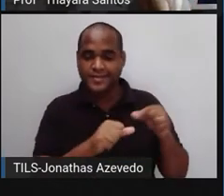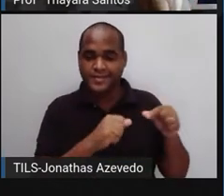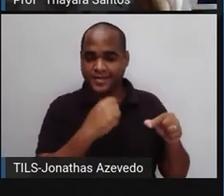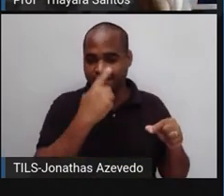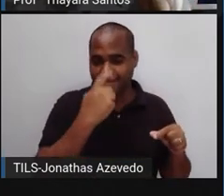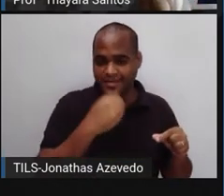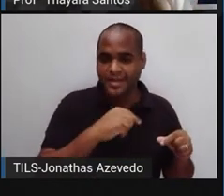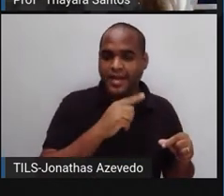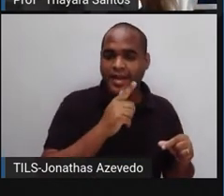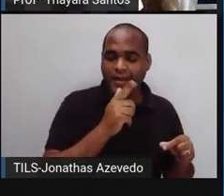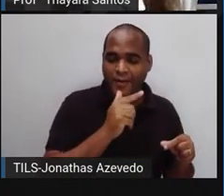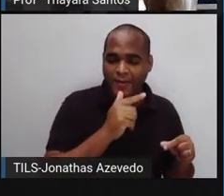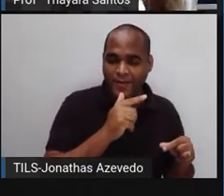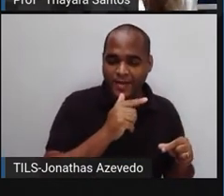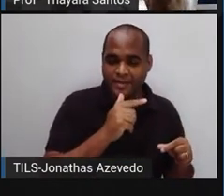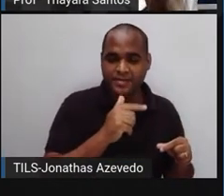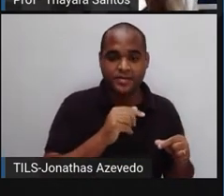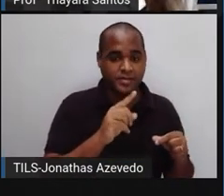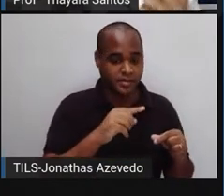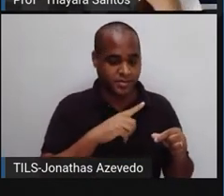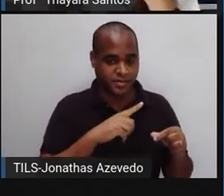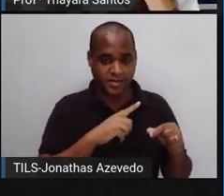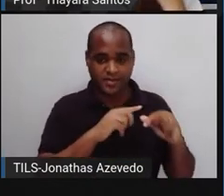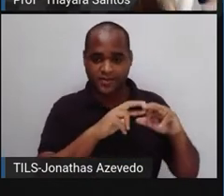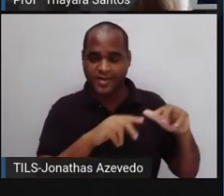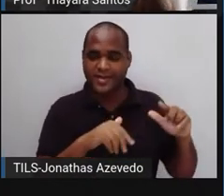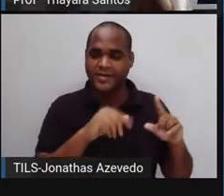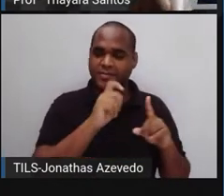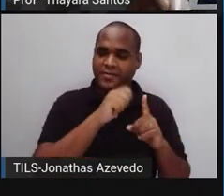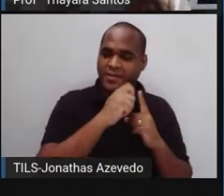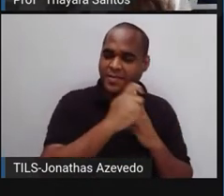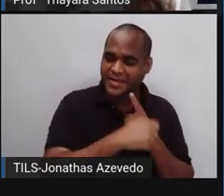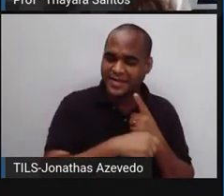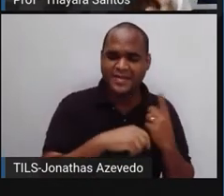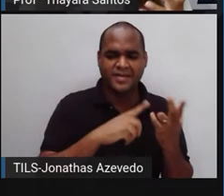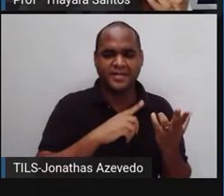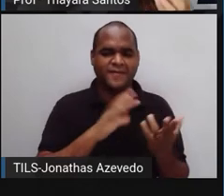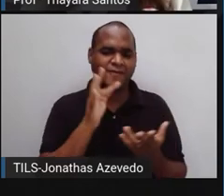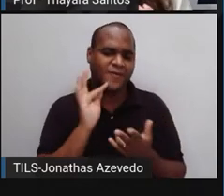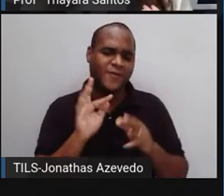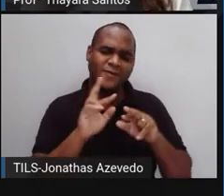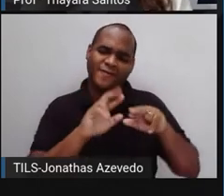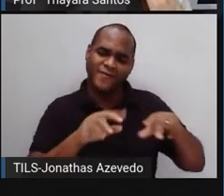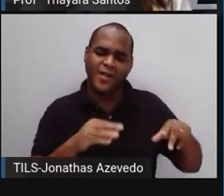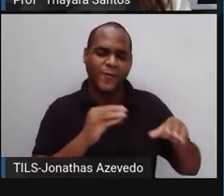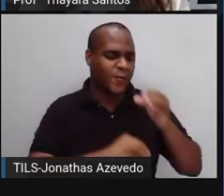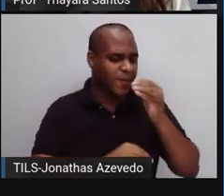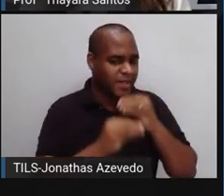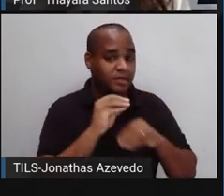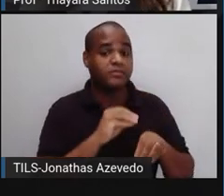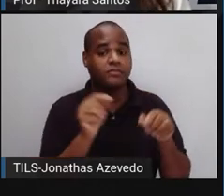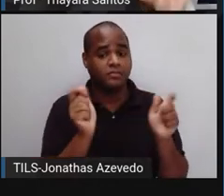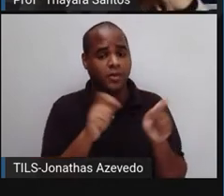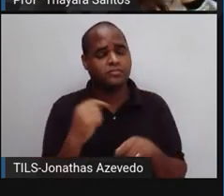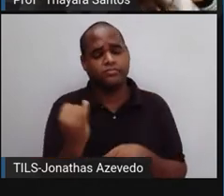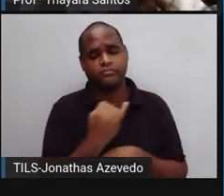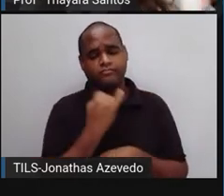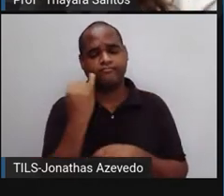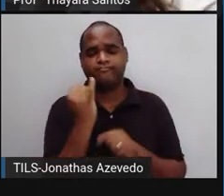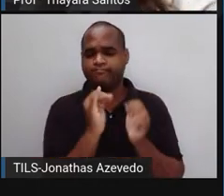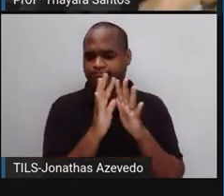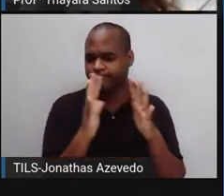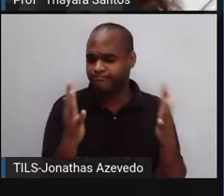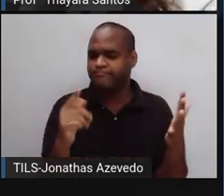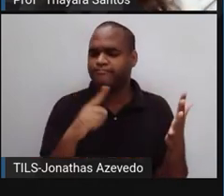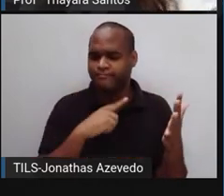é esse lixo que a gente chama de lixo orgânico, que são os restos de alimentos, a gente já está fazendo a grande coisa pelo ambiente. E se a gente